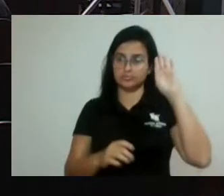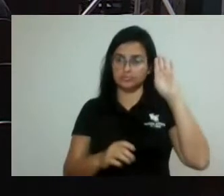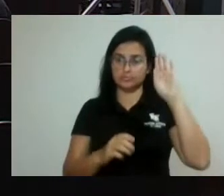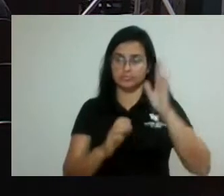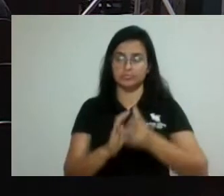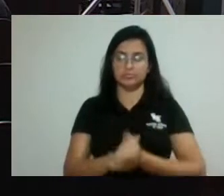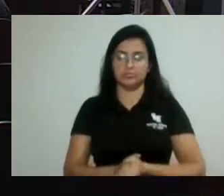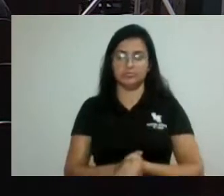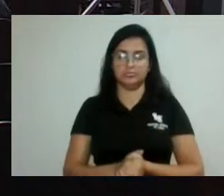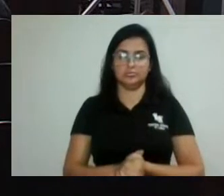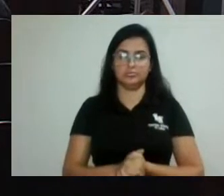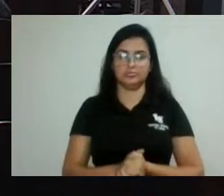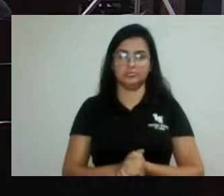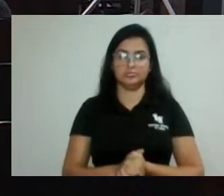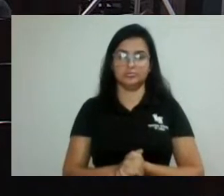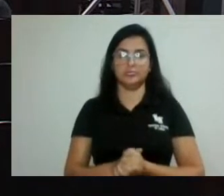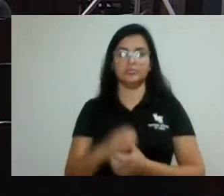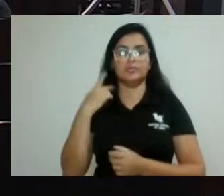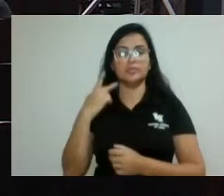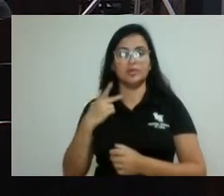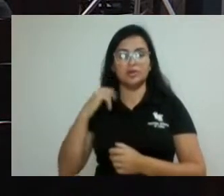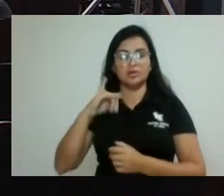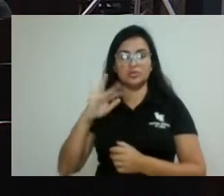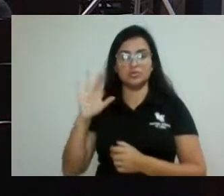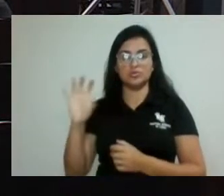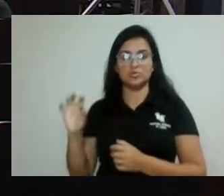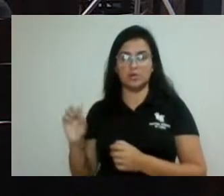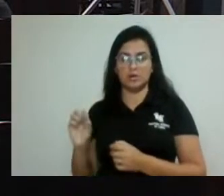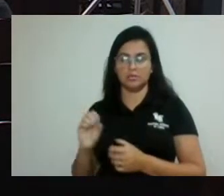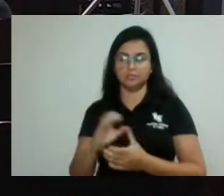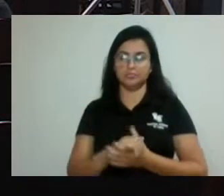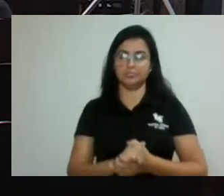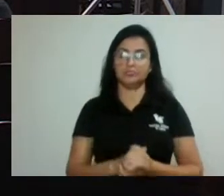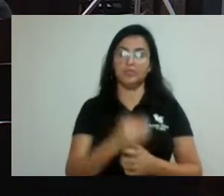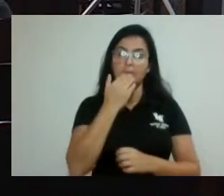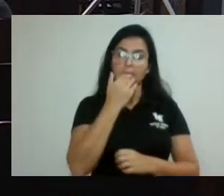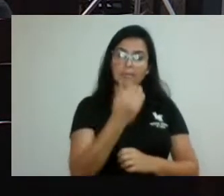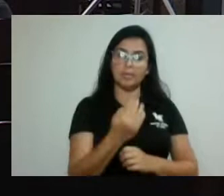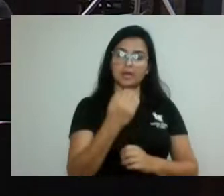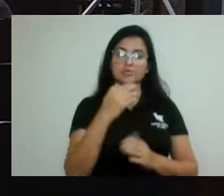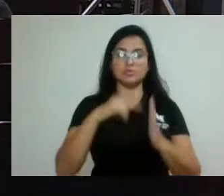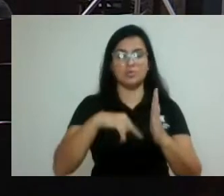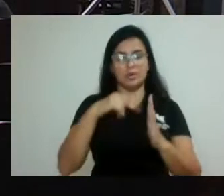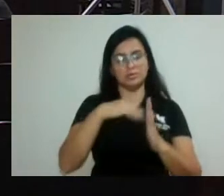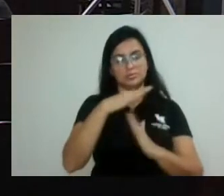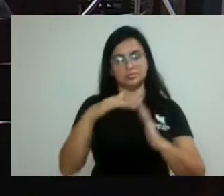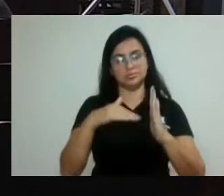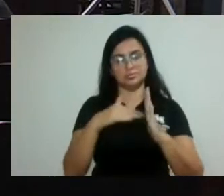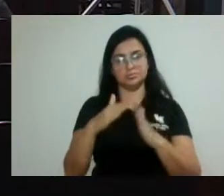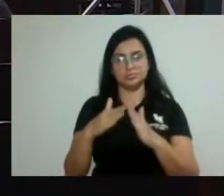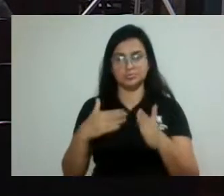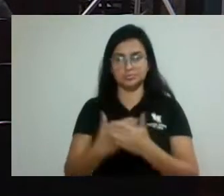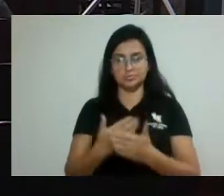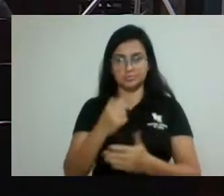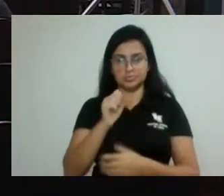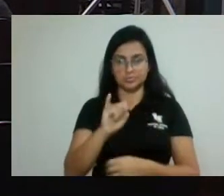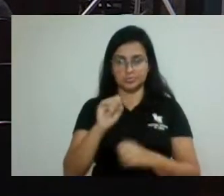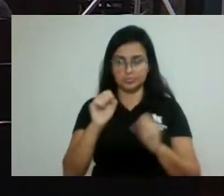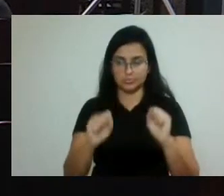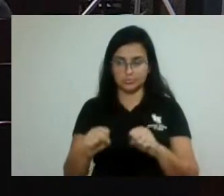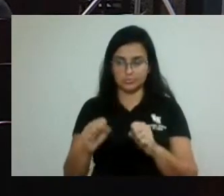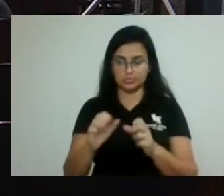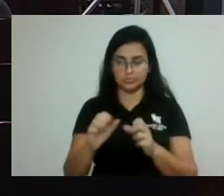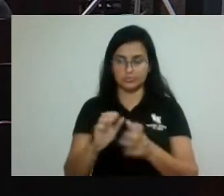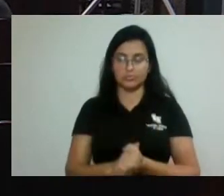Pela ordem, vereador João Wagner. Presidente, eu solicito a leitura dos requerimentos de forma englobada, se possível. Solicitação do vereador João